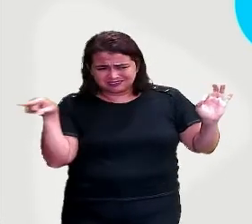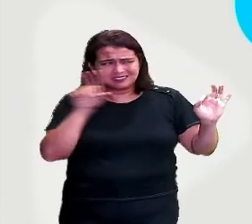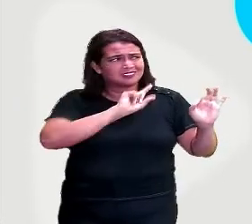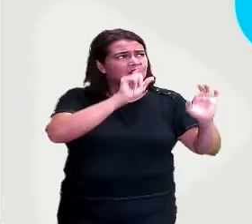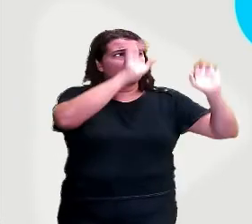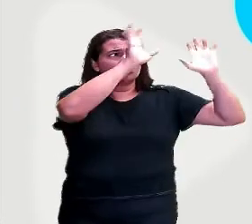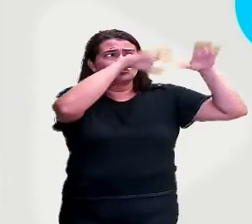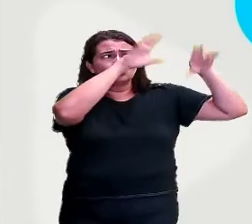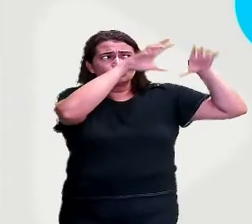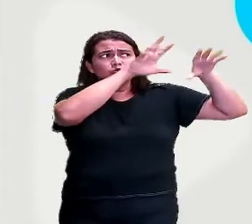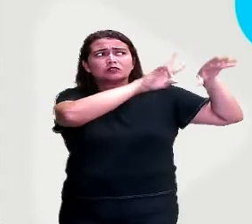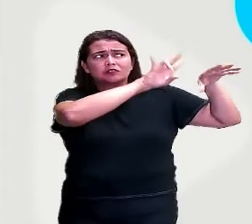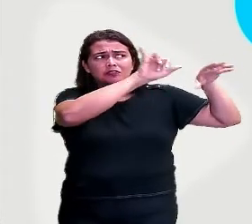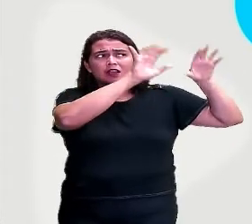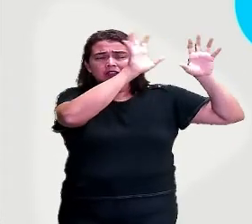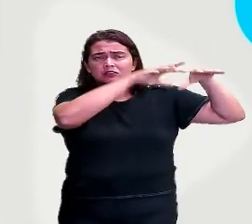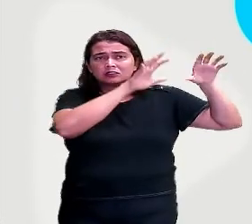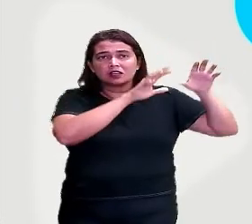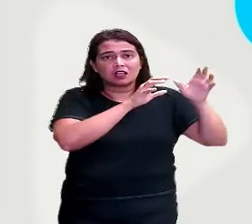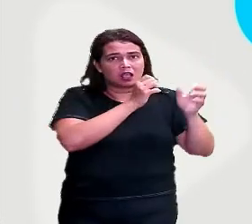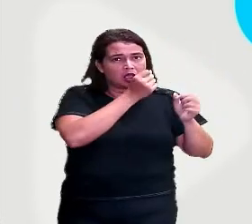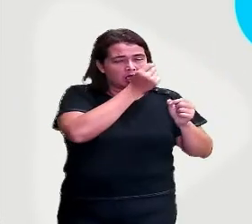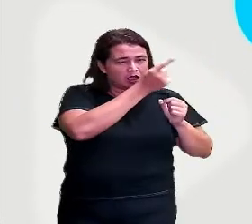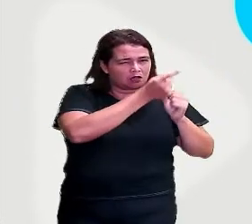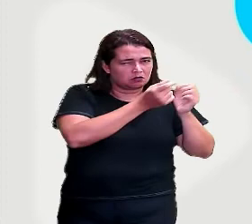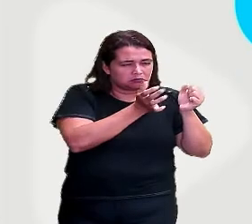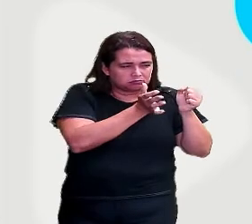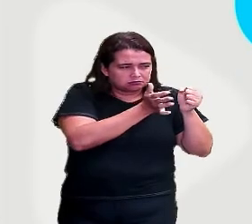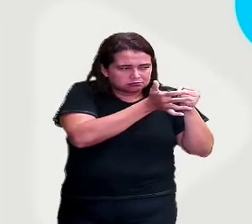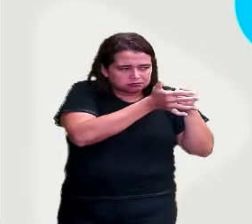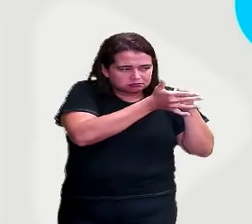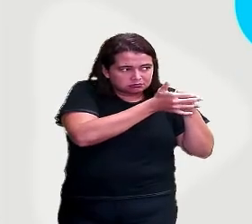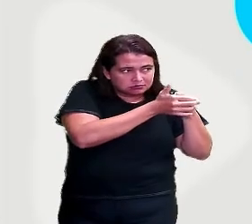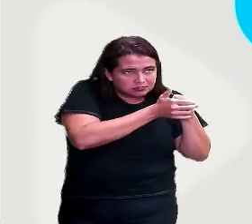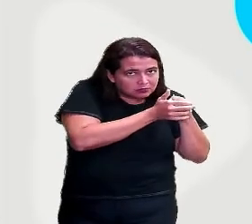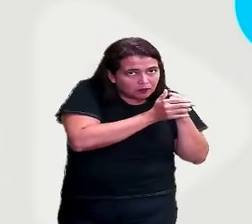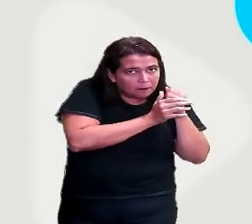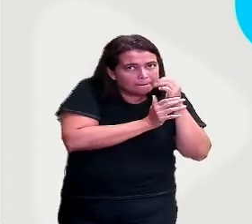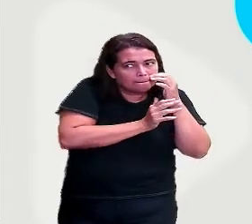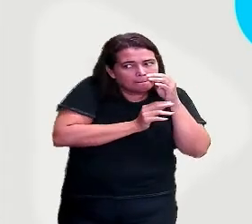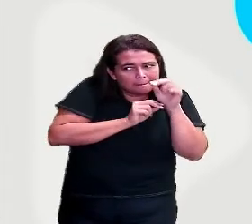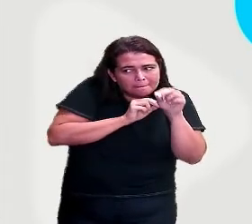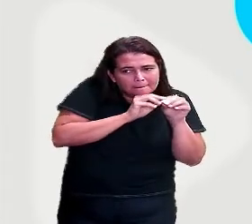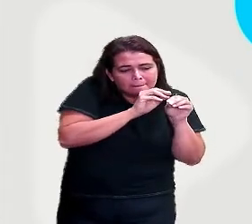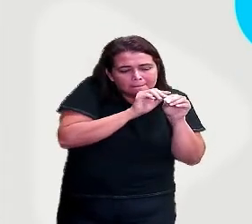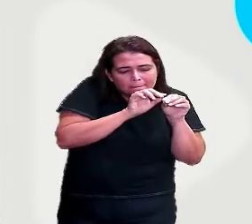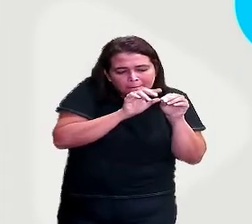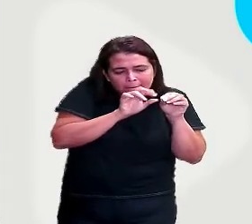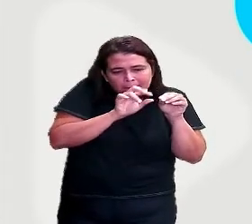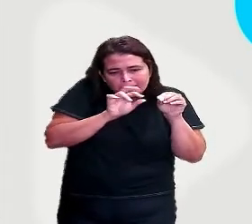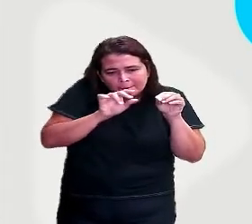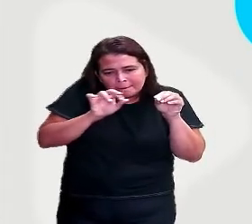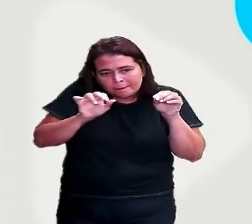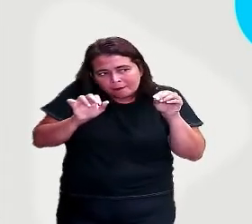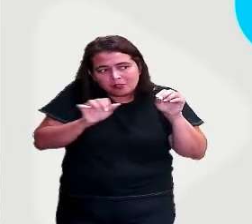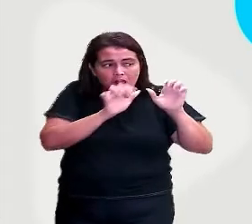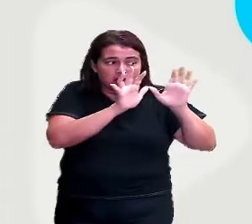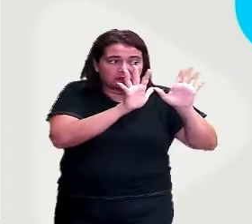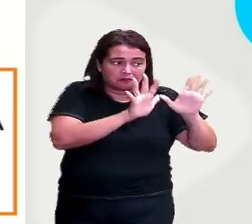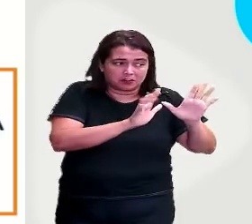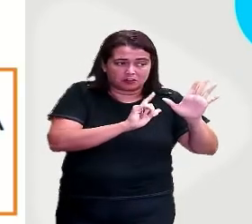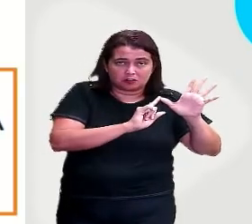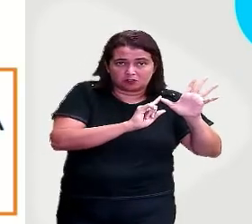Algumas saíram escondidas e foram à festa, tá? E outras ficaram, as vogais.